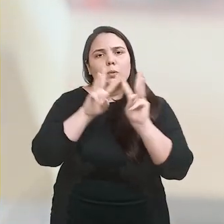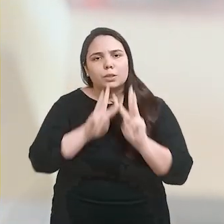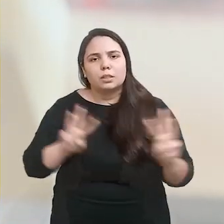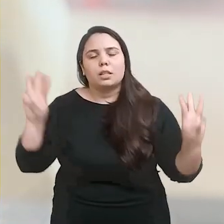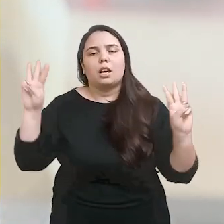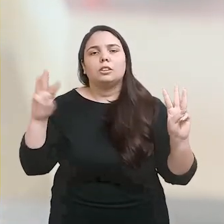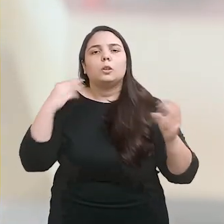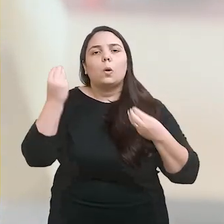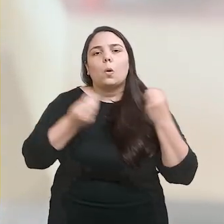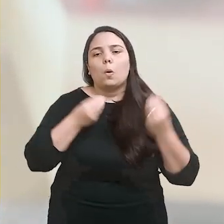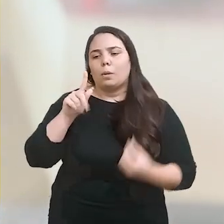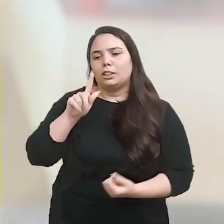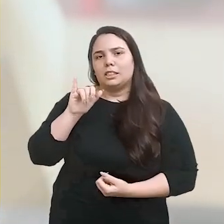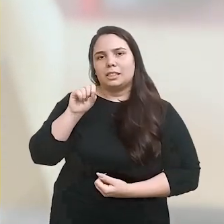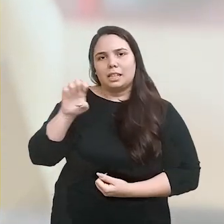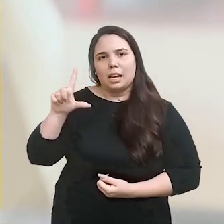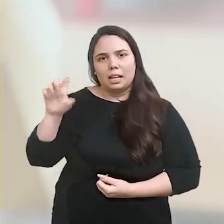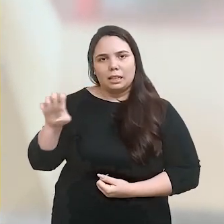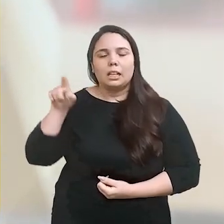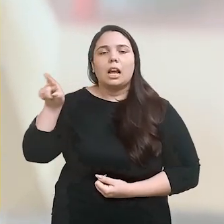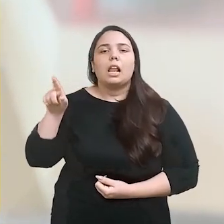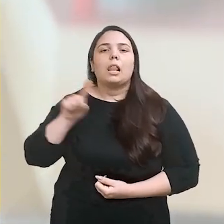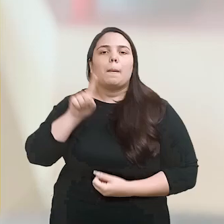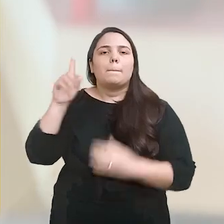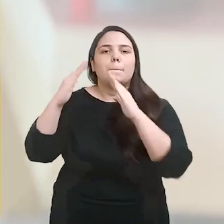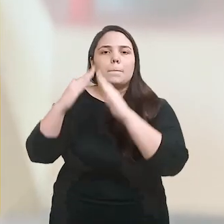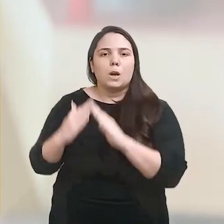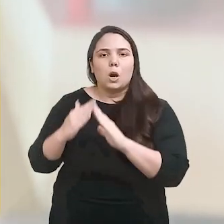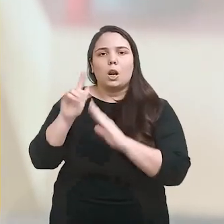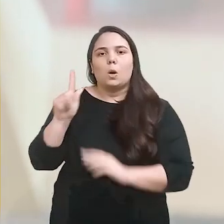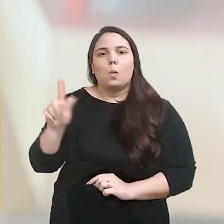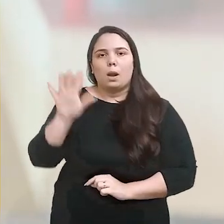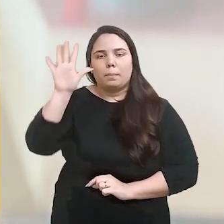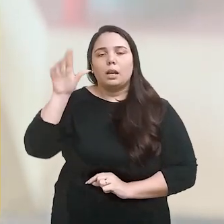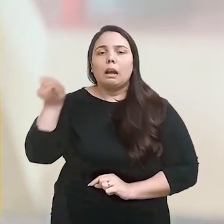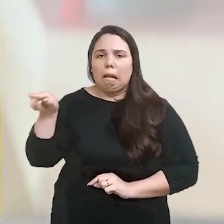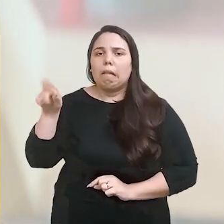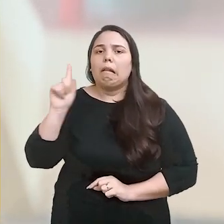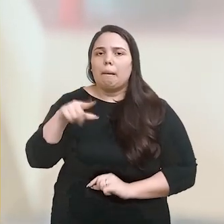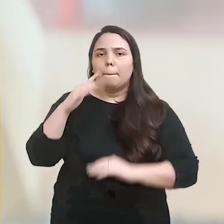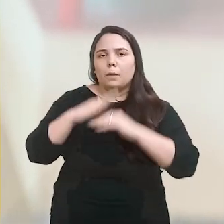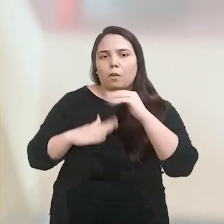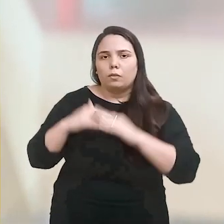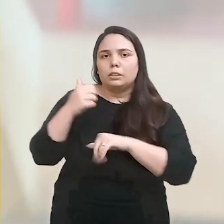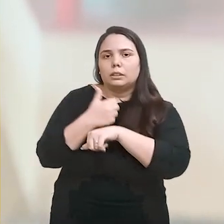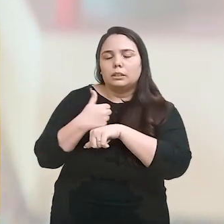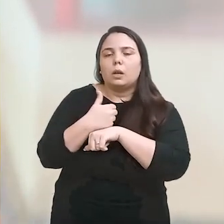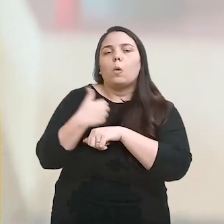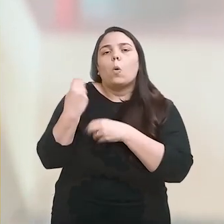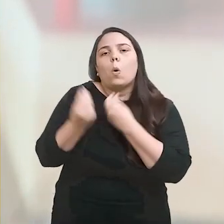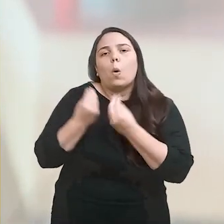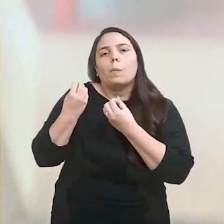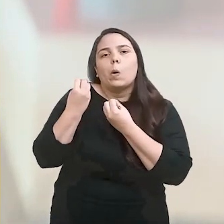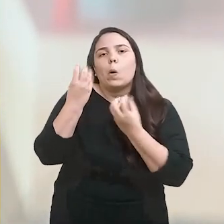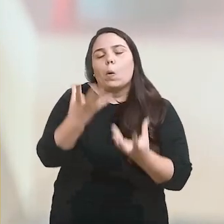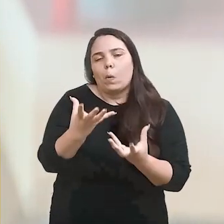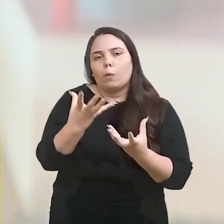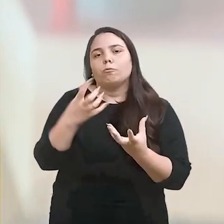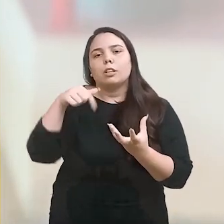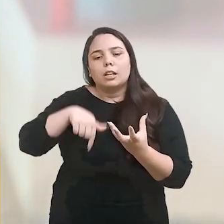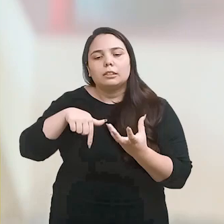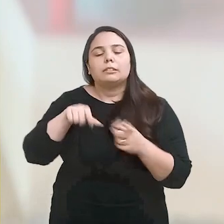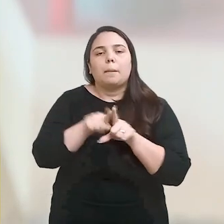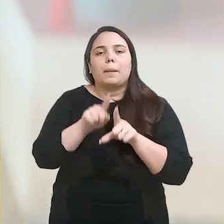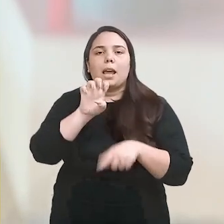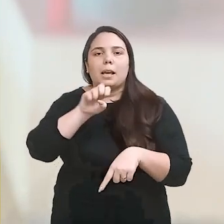no nosso site, que traz o relato da Gisele Franco, lá de Guaramiranga. Ela é a ACS e conta como a profissão mudou a vida